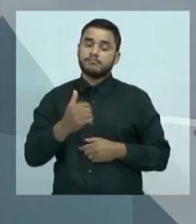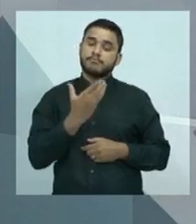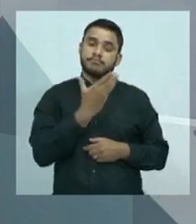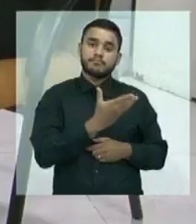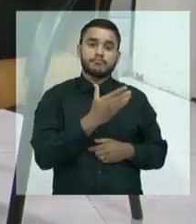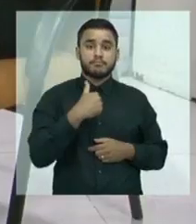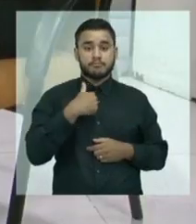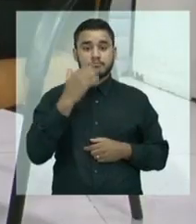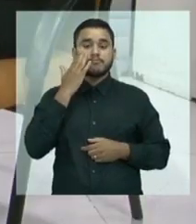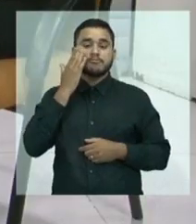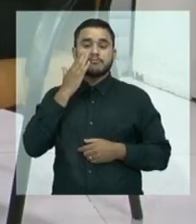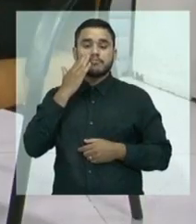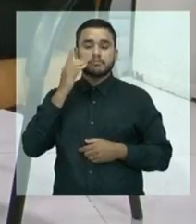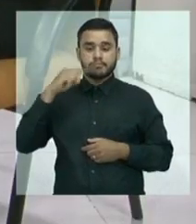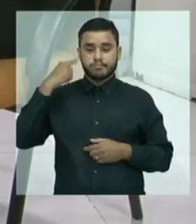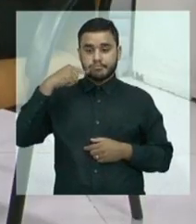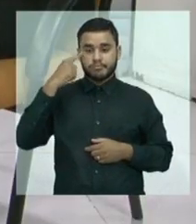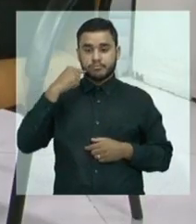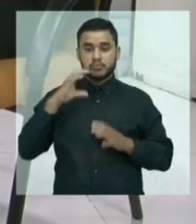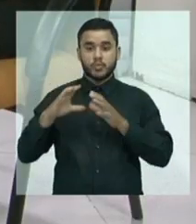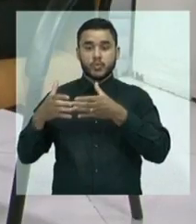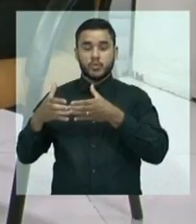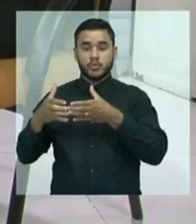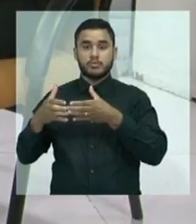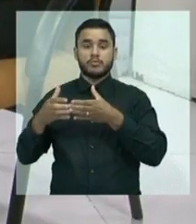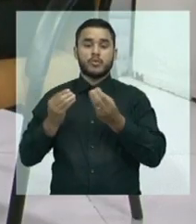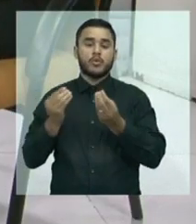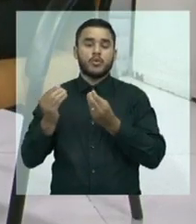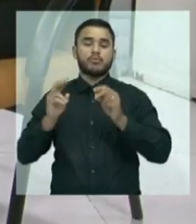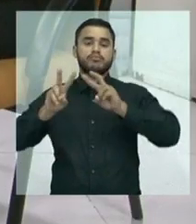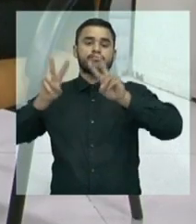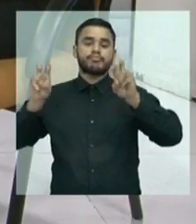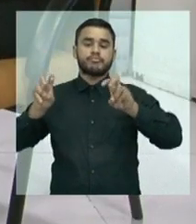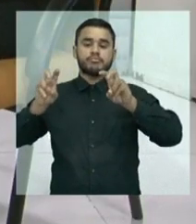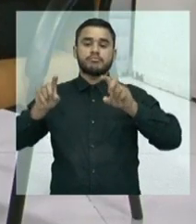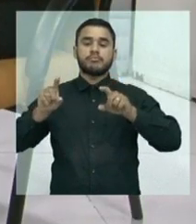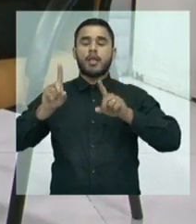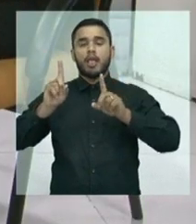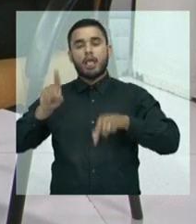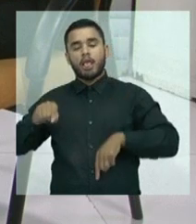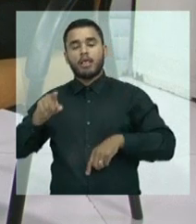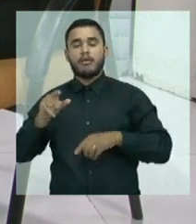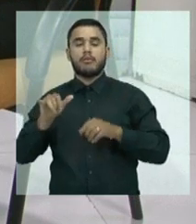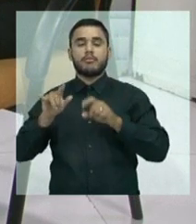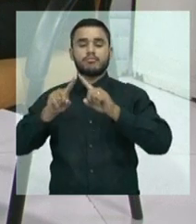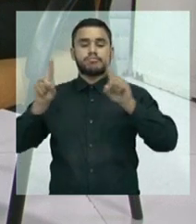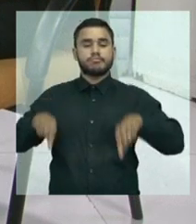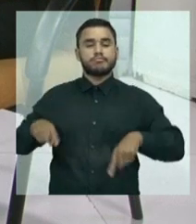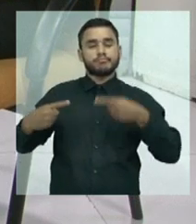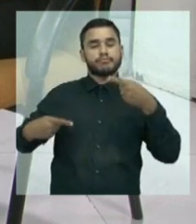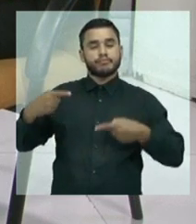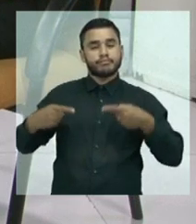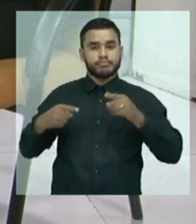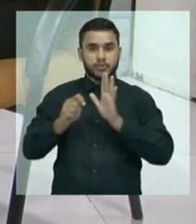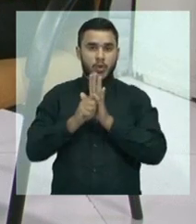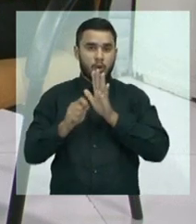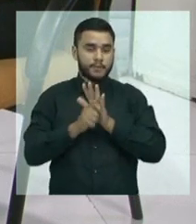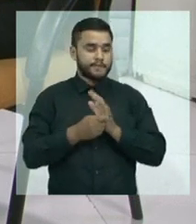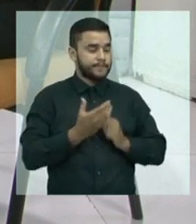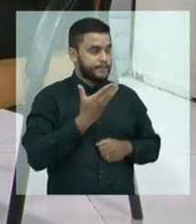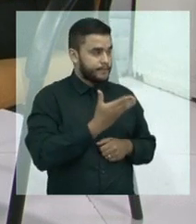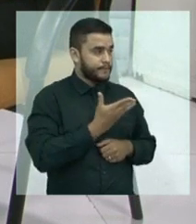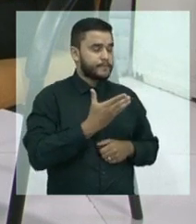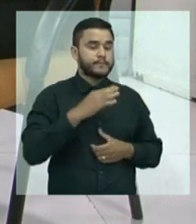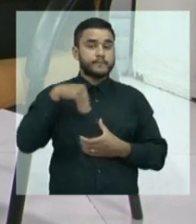Ceará. Doutora Vanessa, muitas pessoas argumentam que o